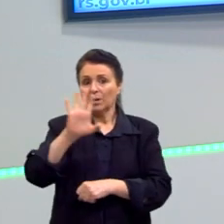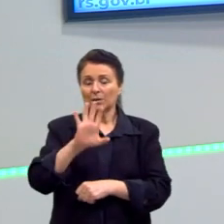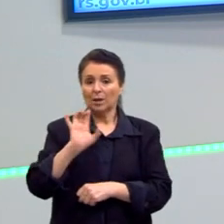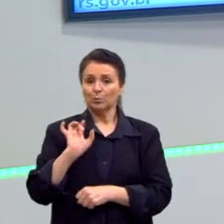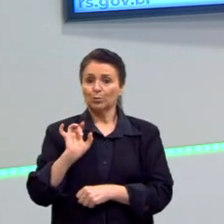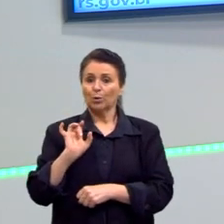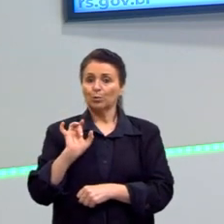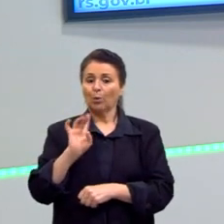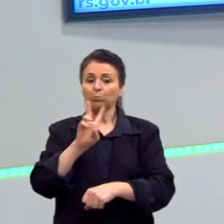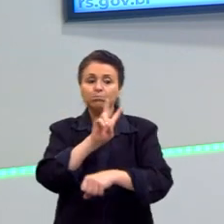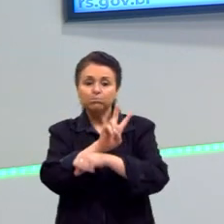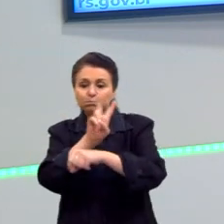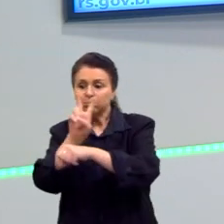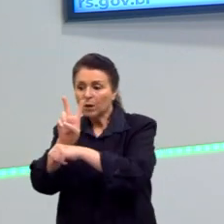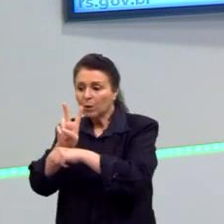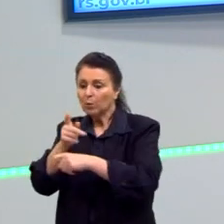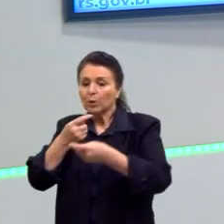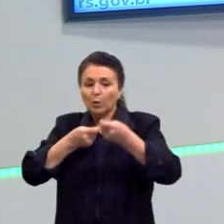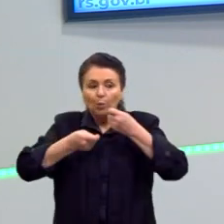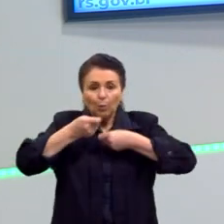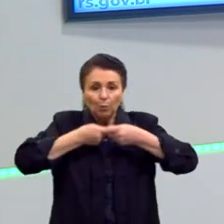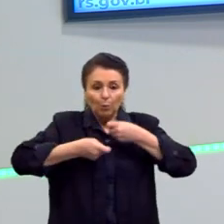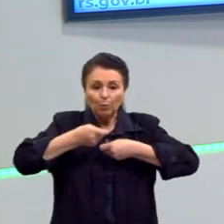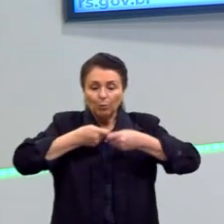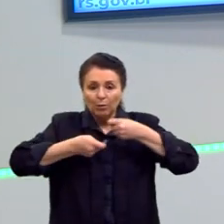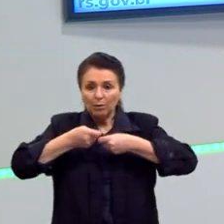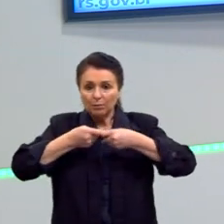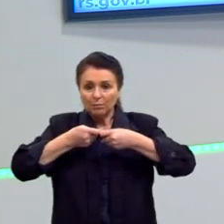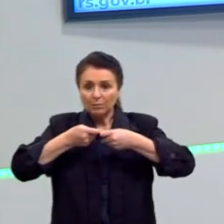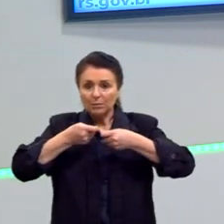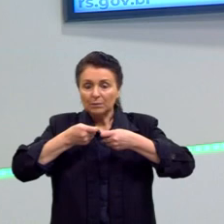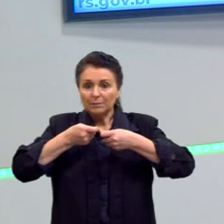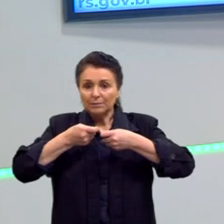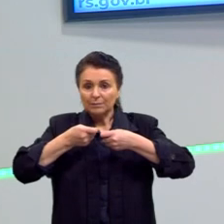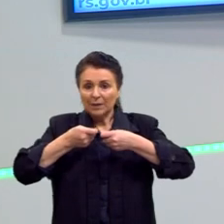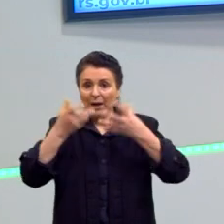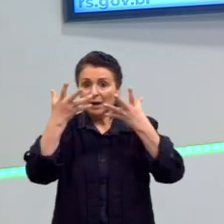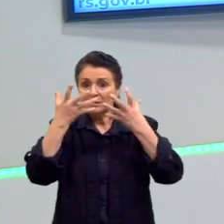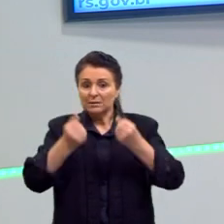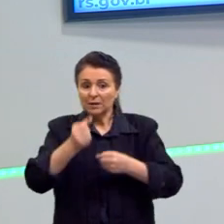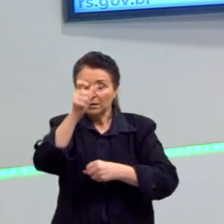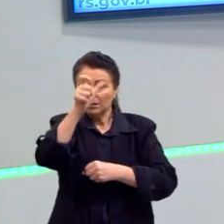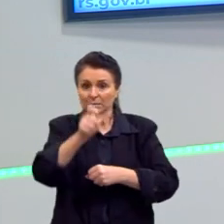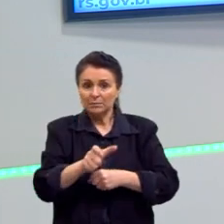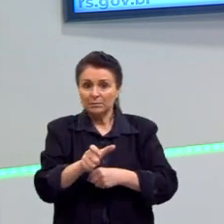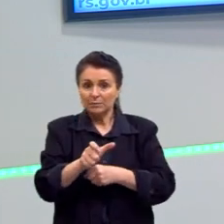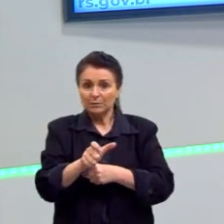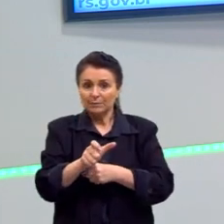preservar, deve controlar, o Estado deve permitir que as pessoas